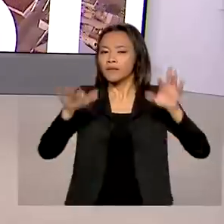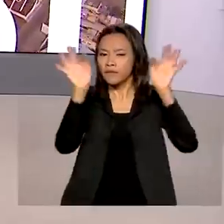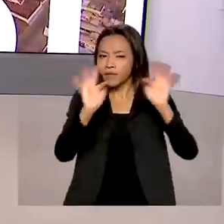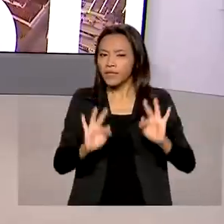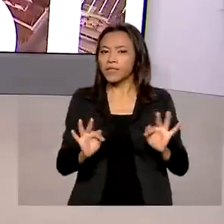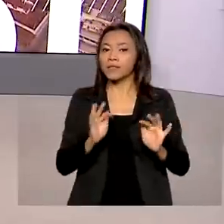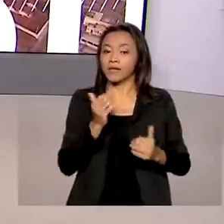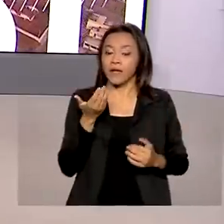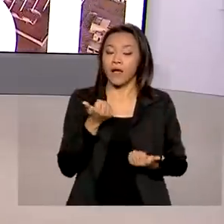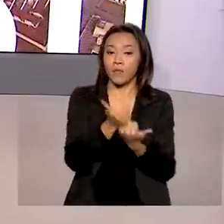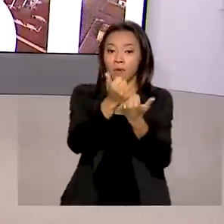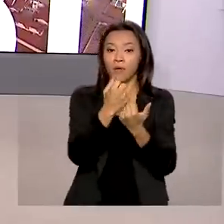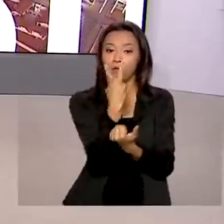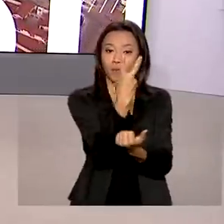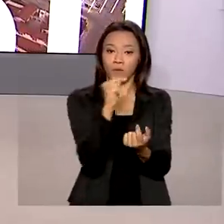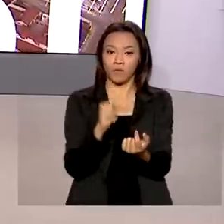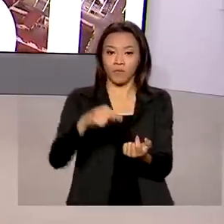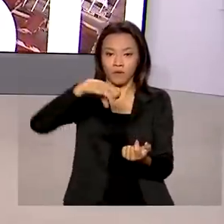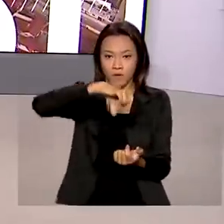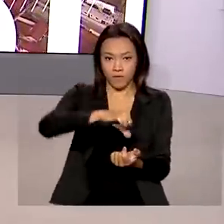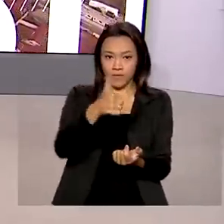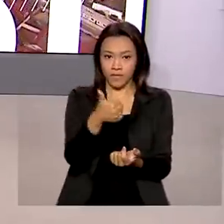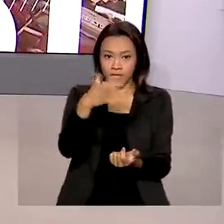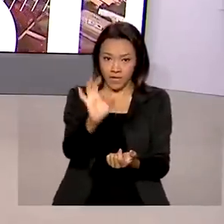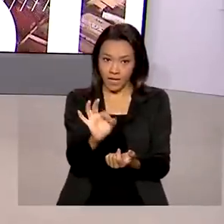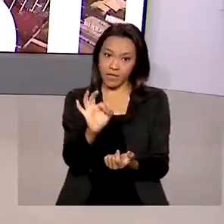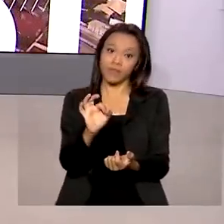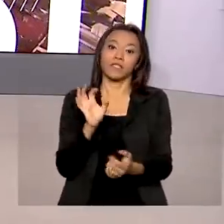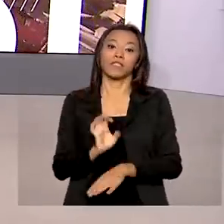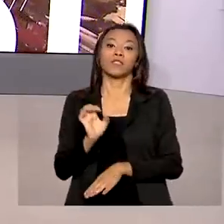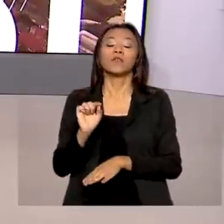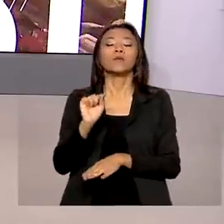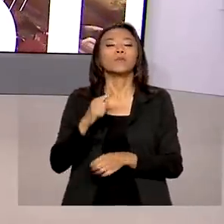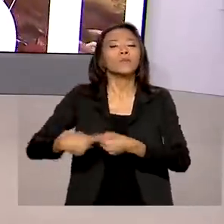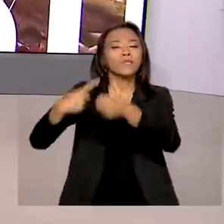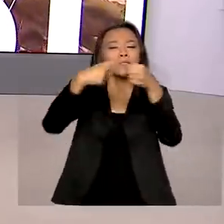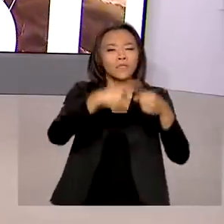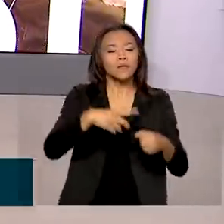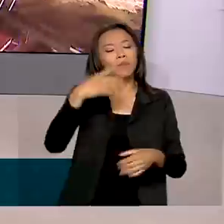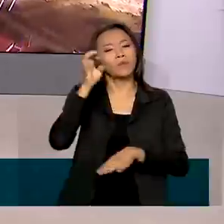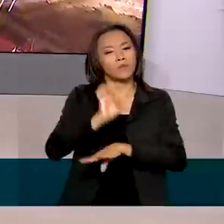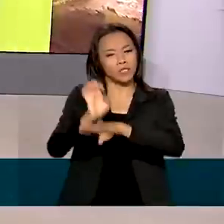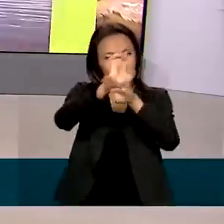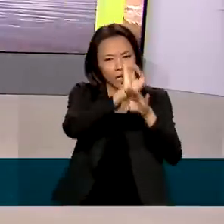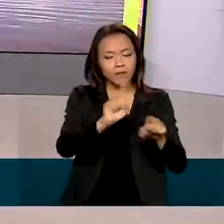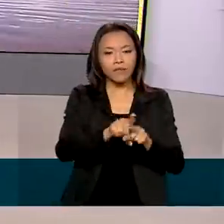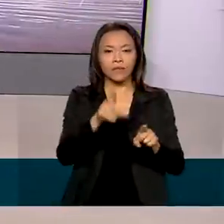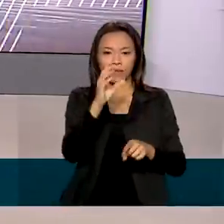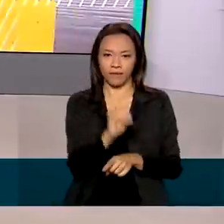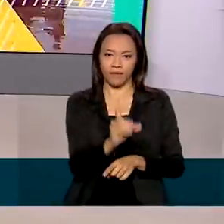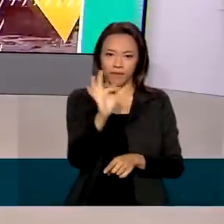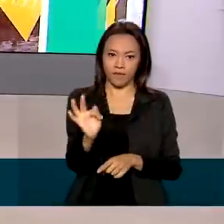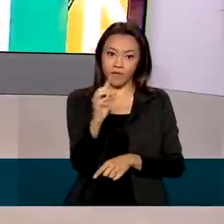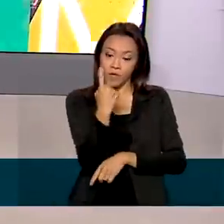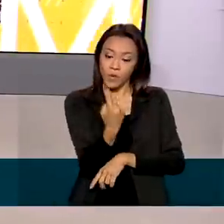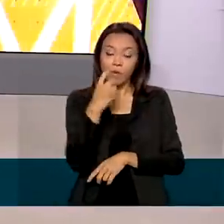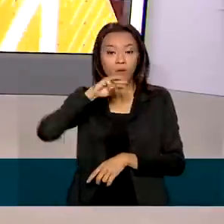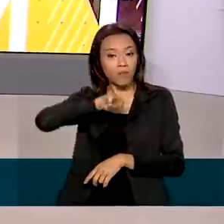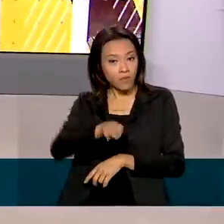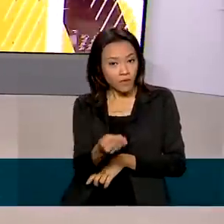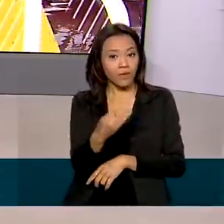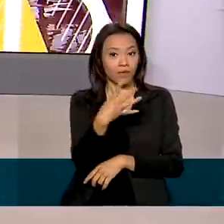municípios nos 26 estados brasileiros e no Distrito Federal e conta com mais de 1 milhão e 400 mil pessoas